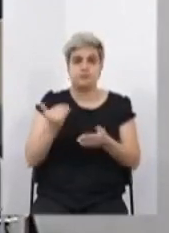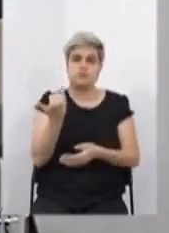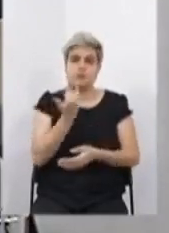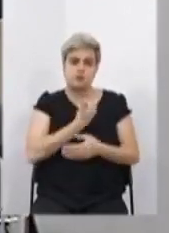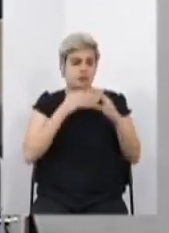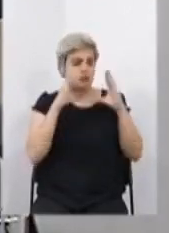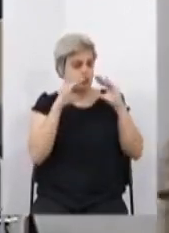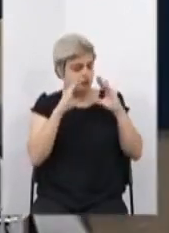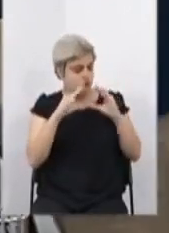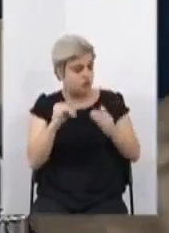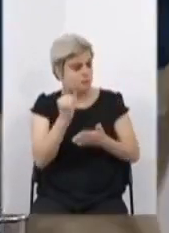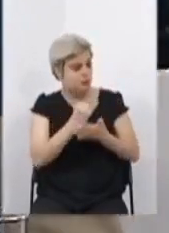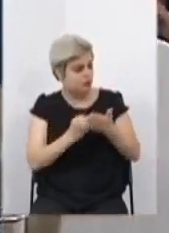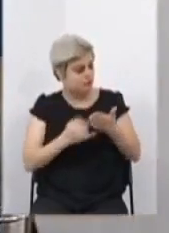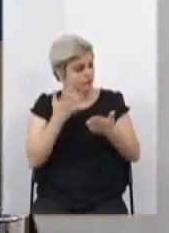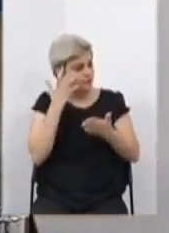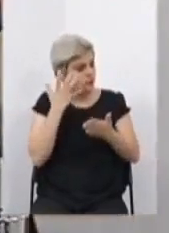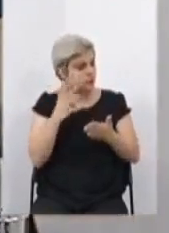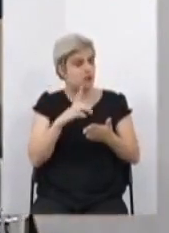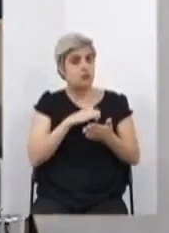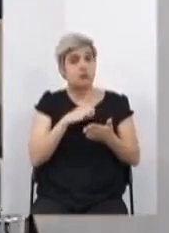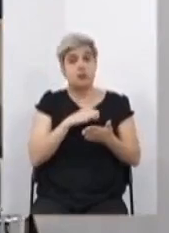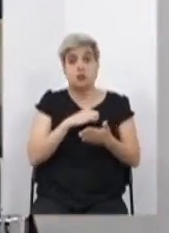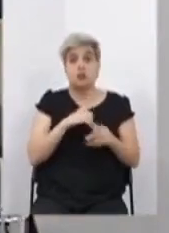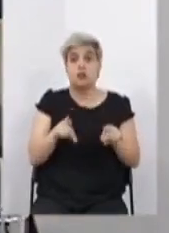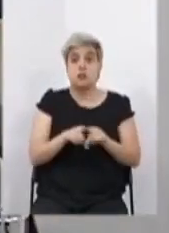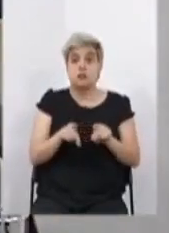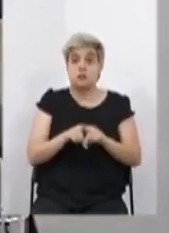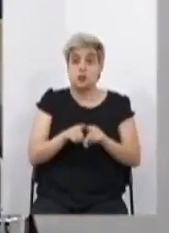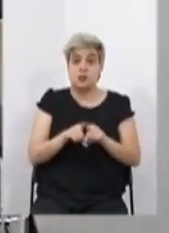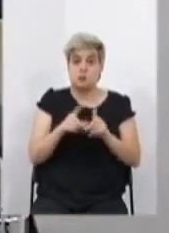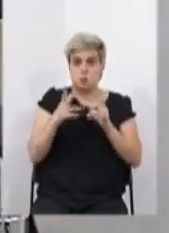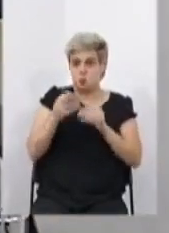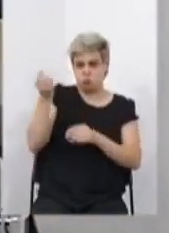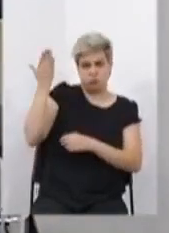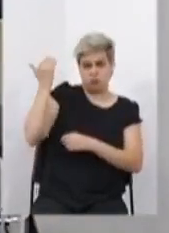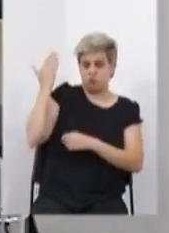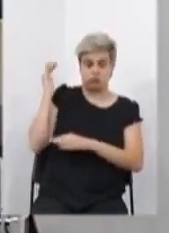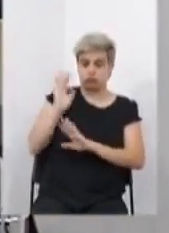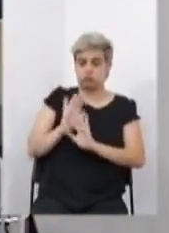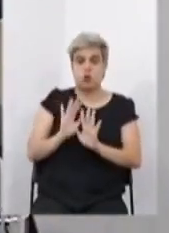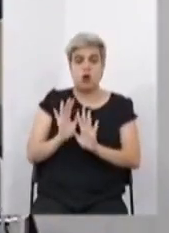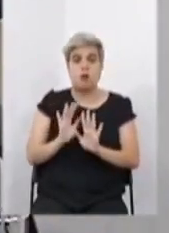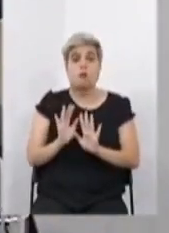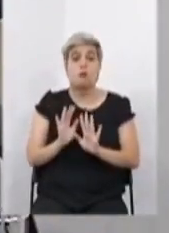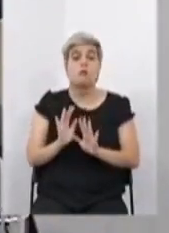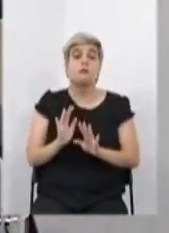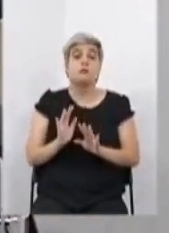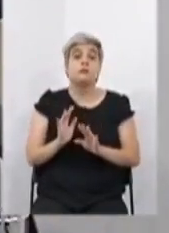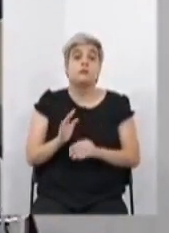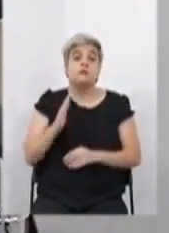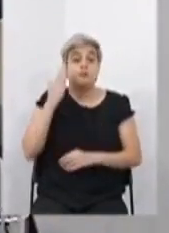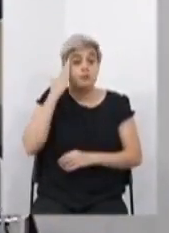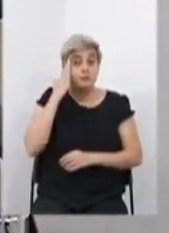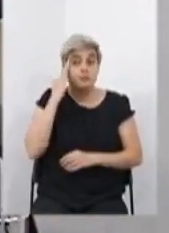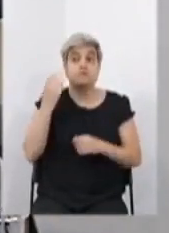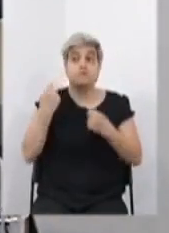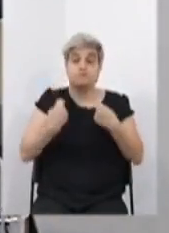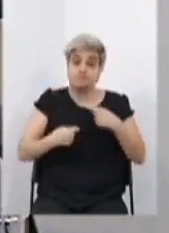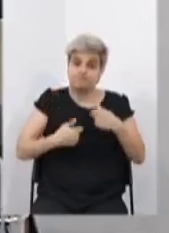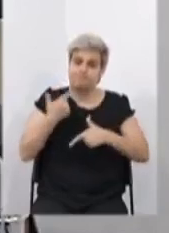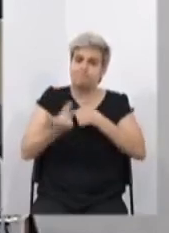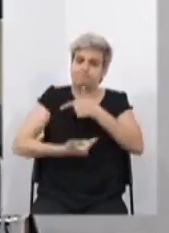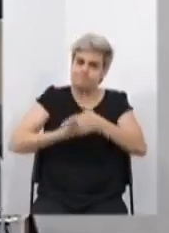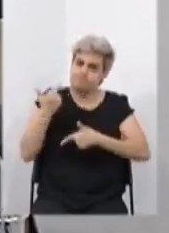a forma de matrícula, mais aquela covardia que se fazia antes. E entendo que é muito pertinente, sim,